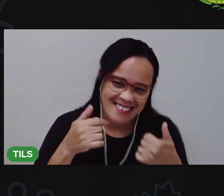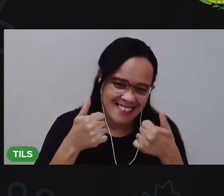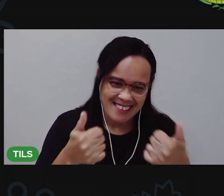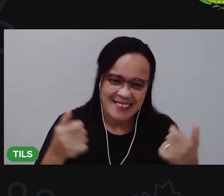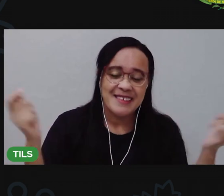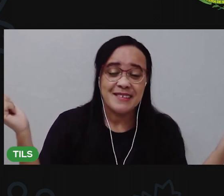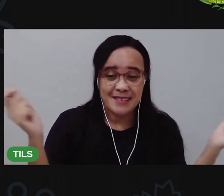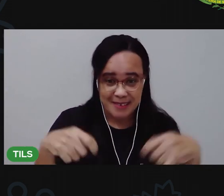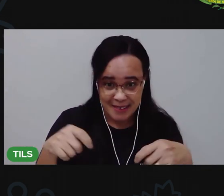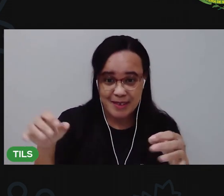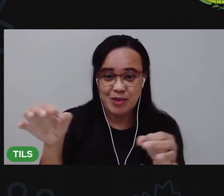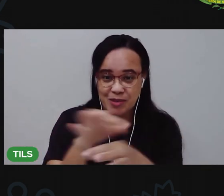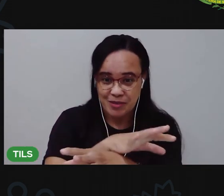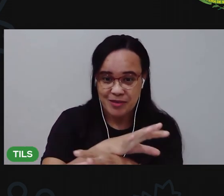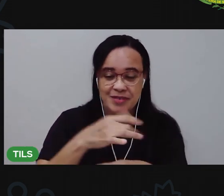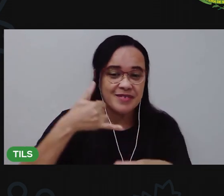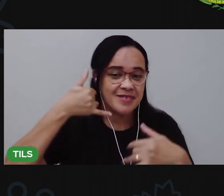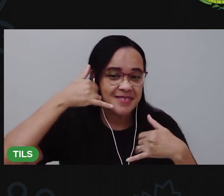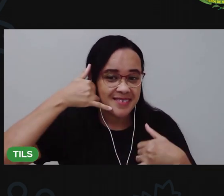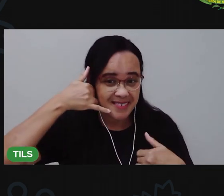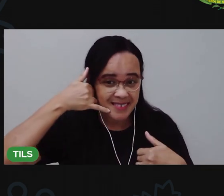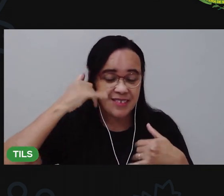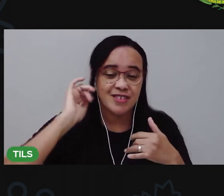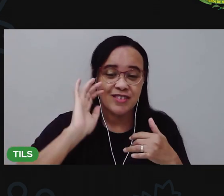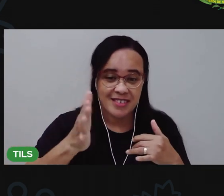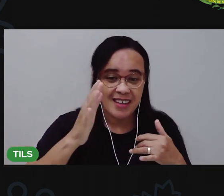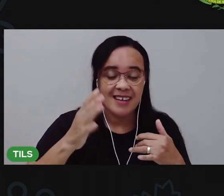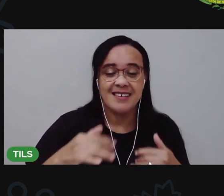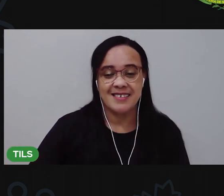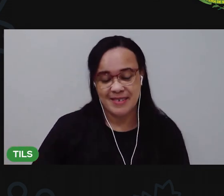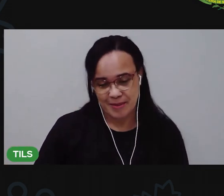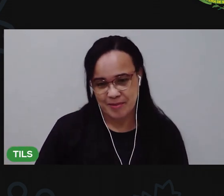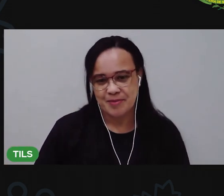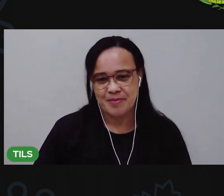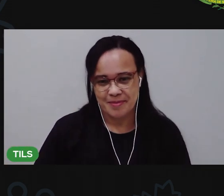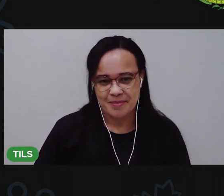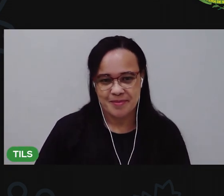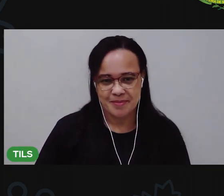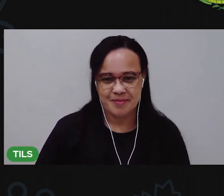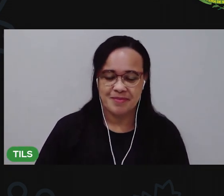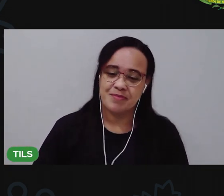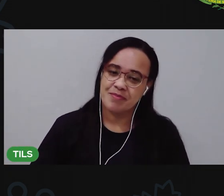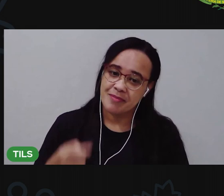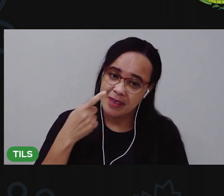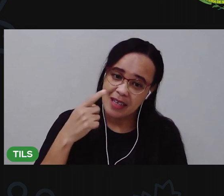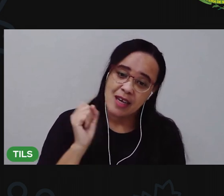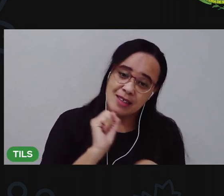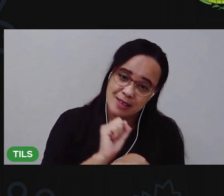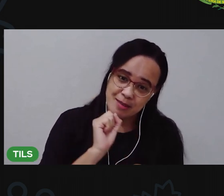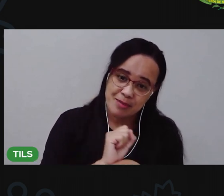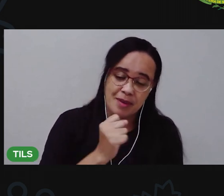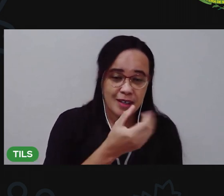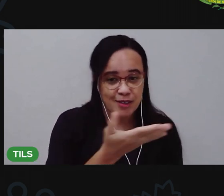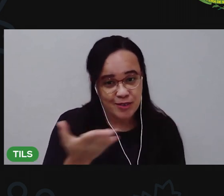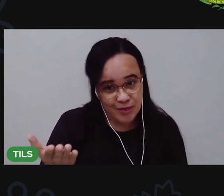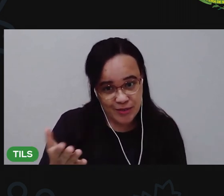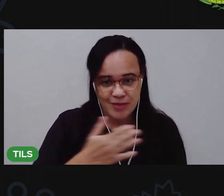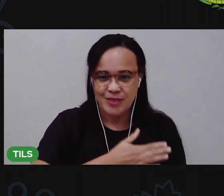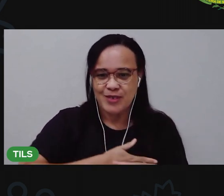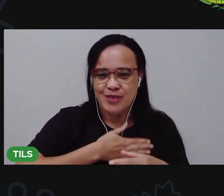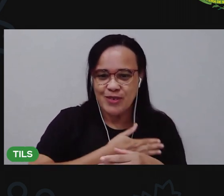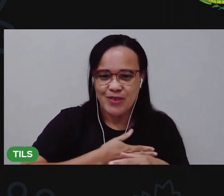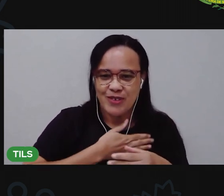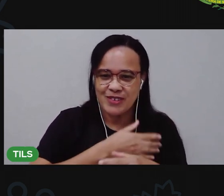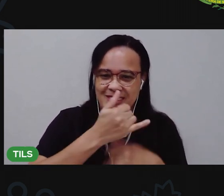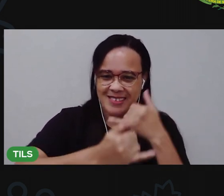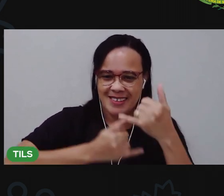Tá pronto o nosso telefone se fio. Espero que vocês tenham gostado de confeccionar esse brinquedo.